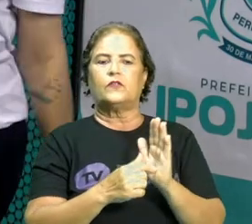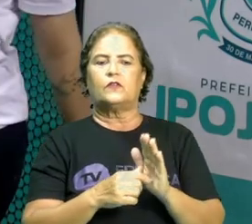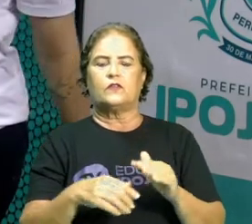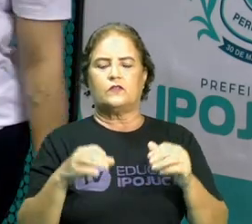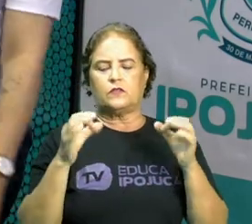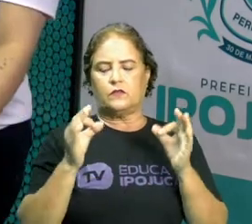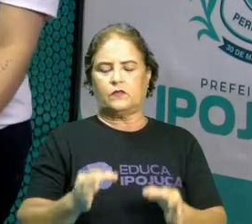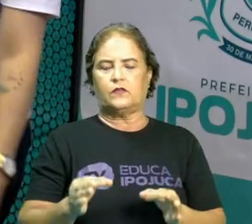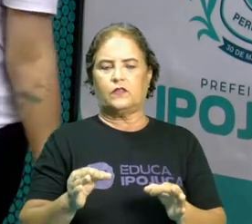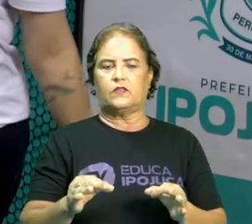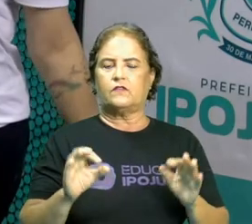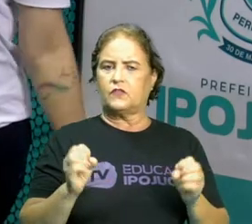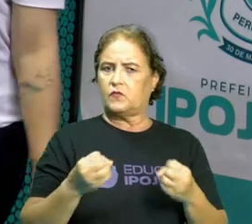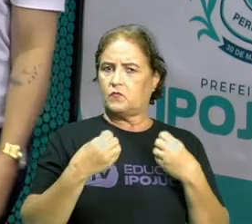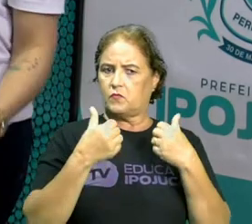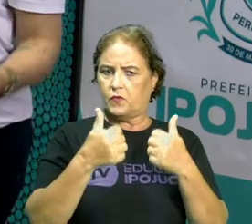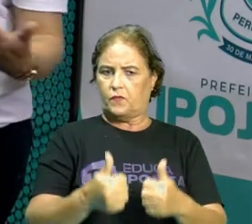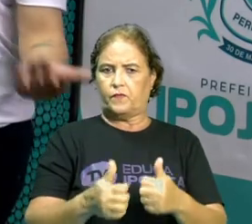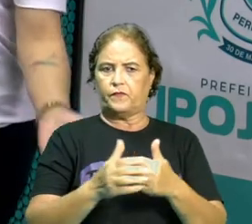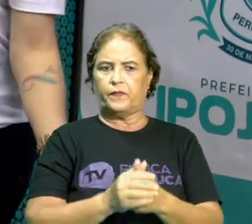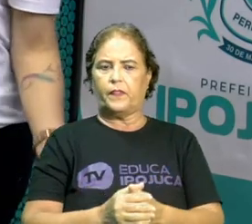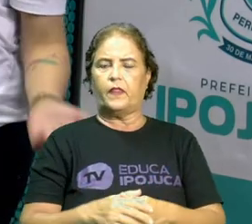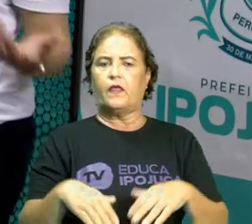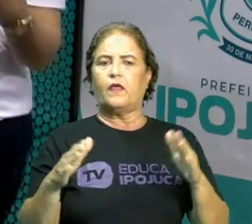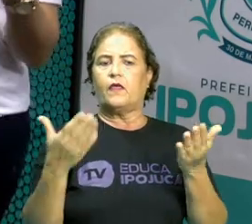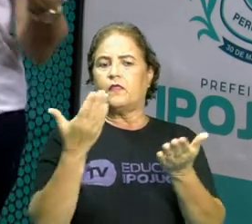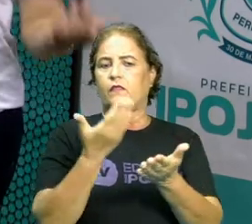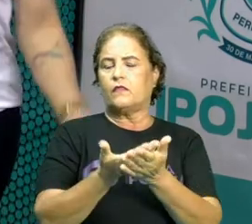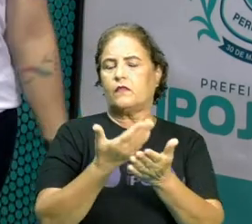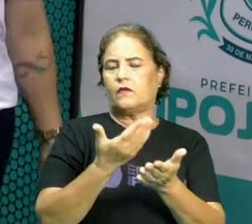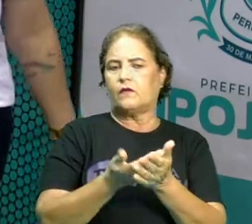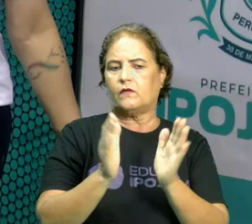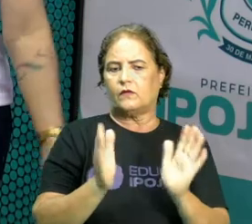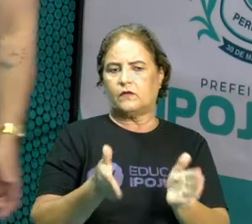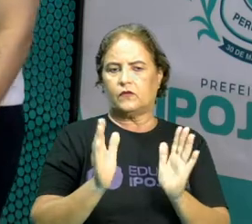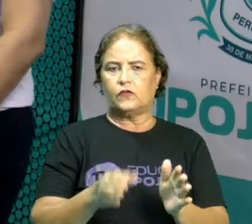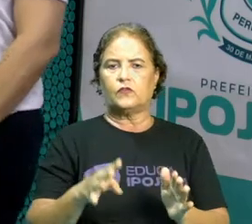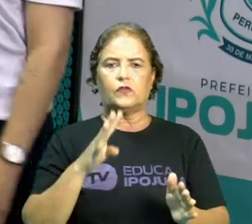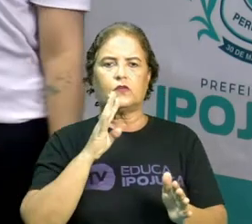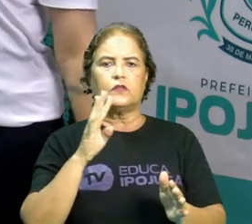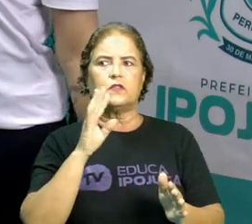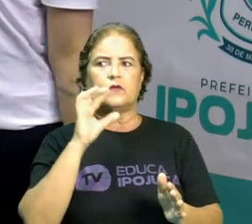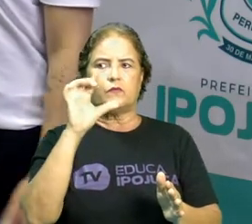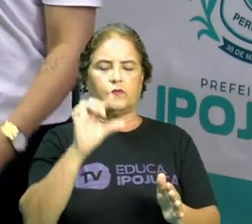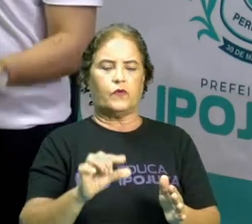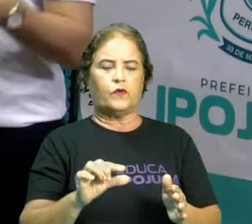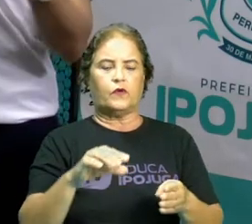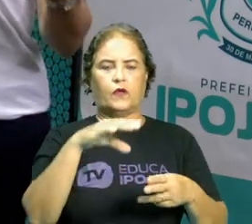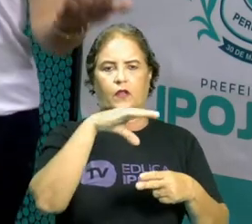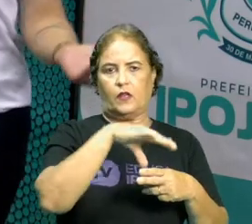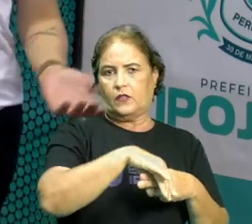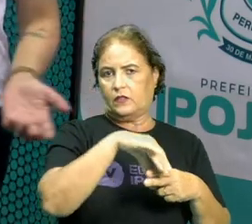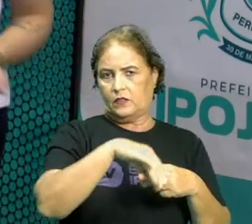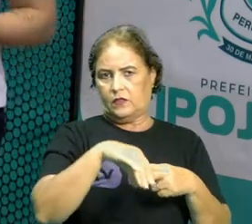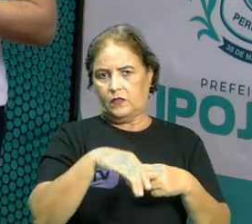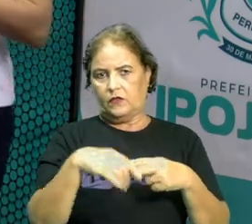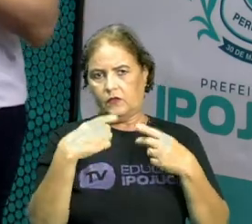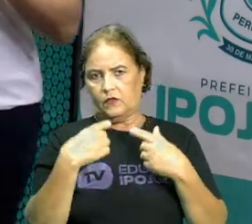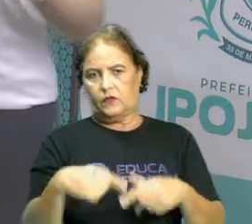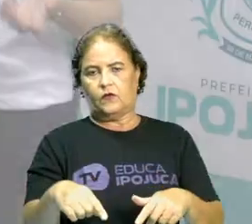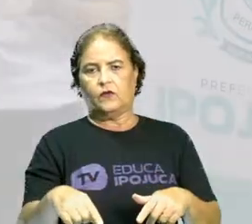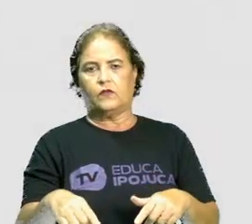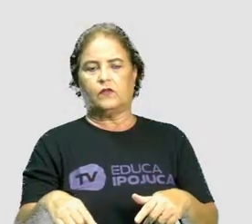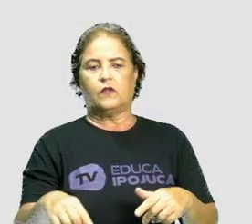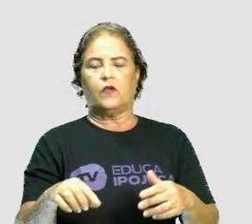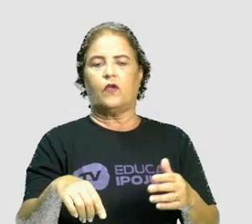o maior sucesso. E aqui, na aula de hoje, nós conhecemos um pouco sobre a literatura de cordel. Conhecemos os esquemas